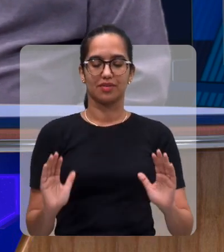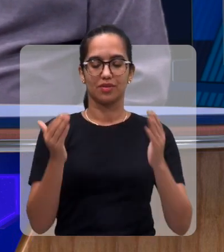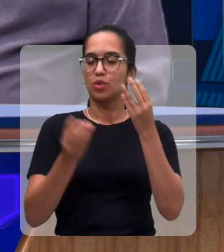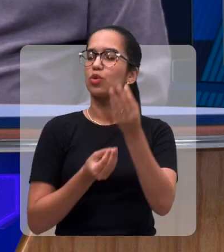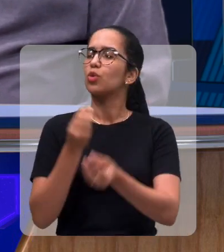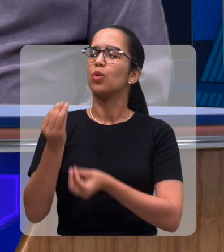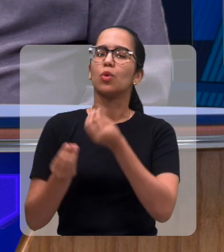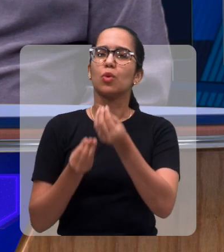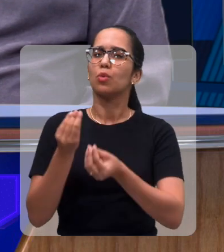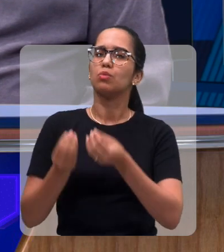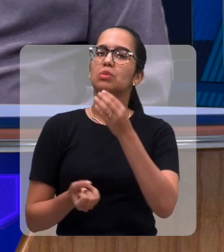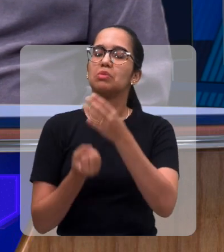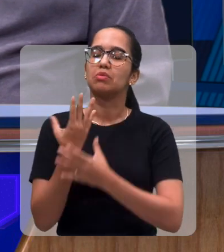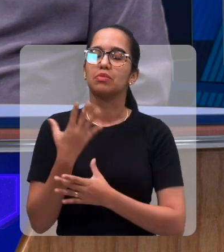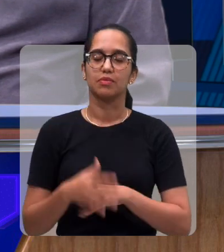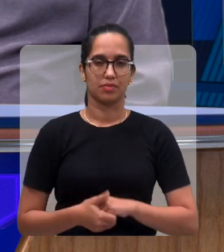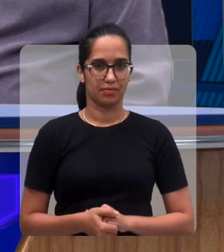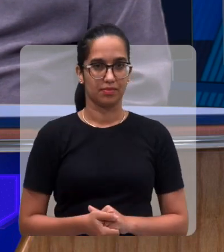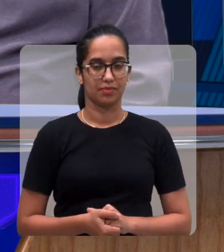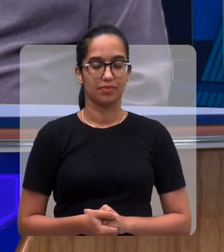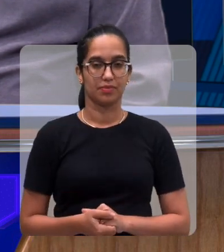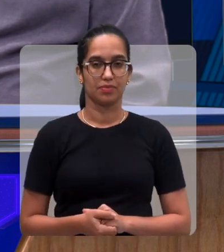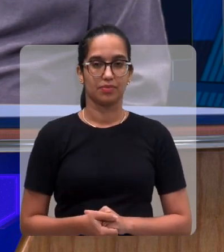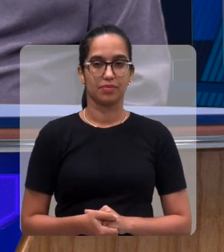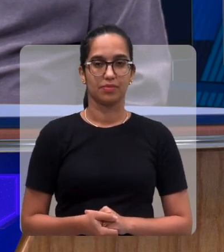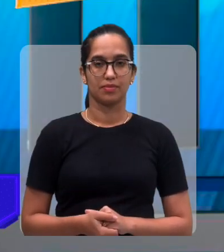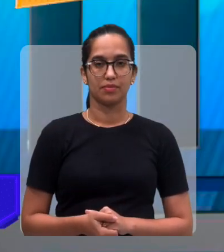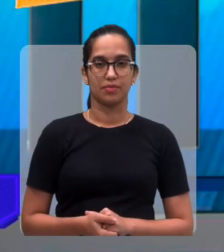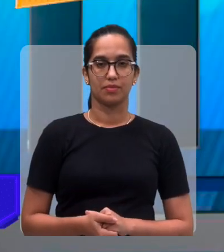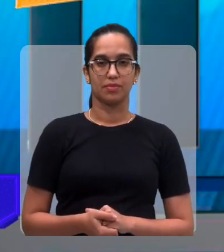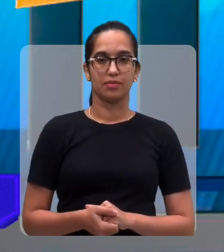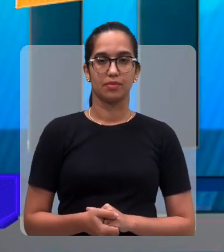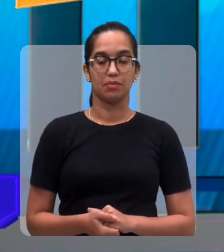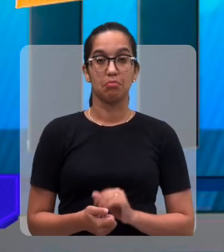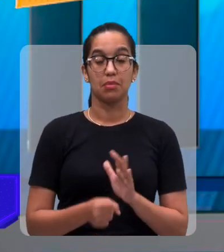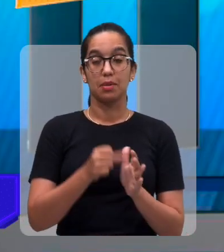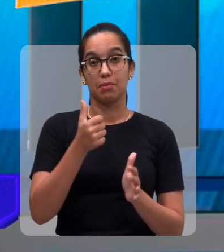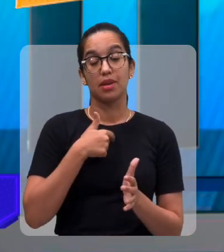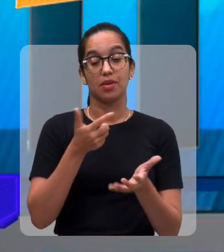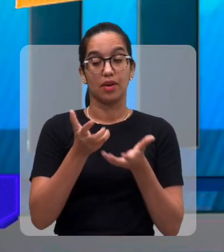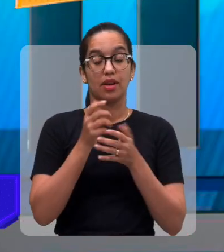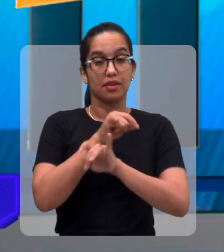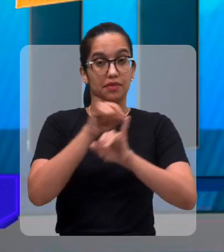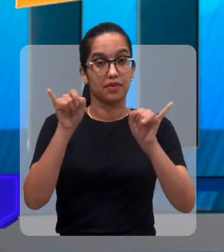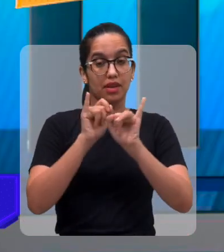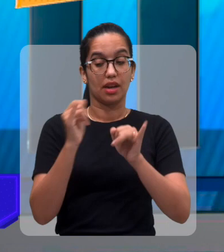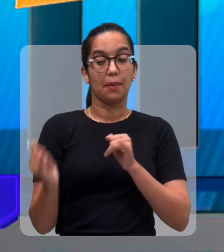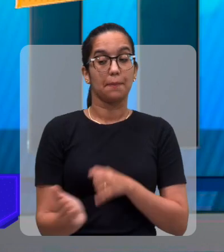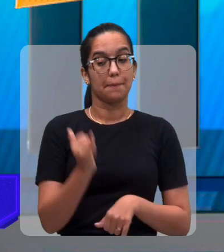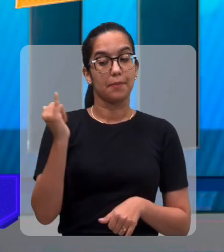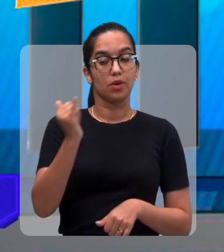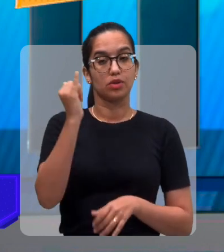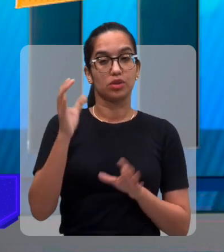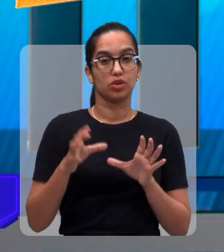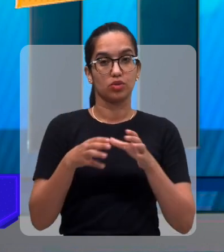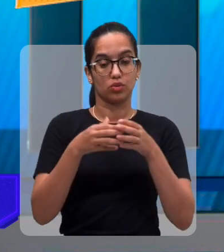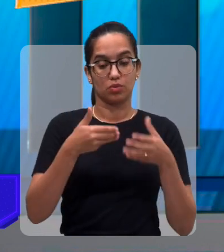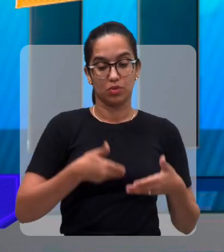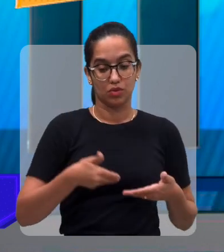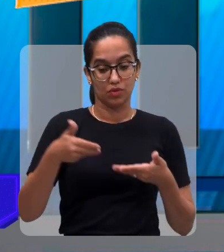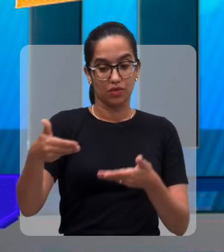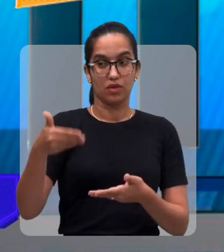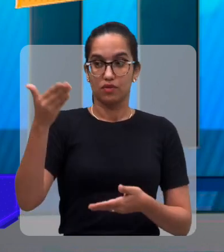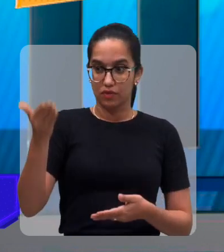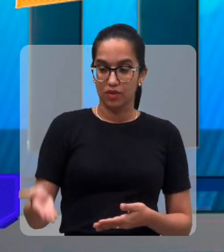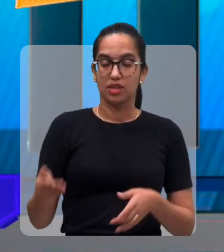é que vai ser esse festival aí? Bem, Chico, primeiro, dizer da importância desse grupo que foi criado, eu fui convidado, inclusive